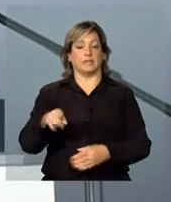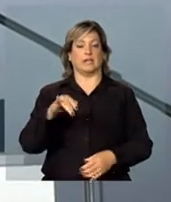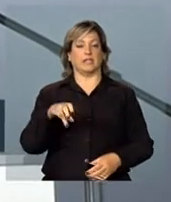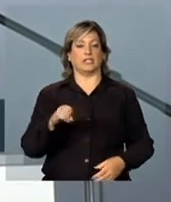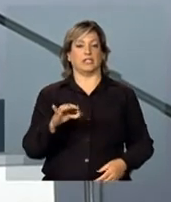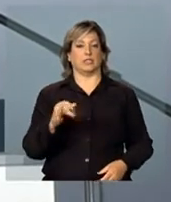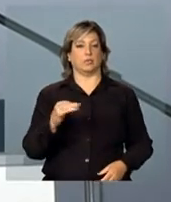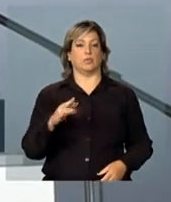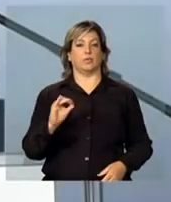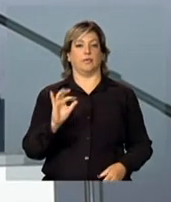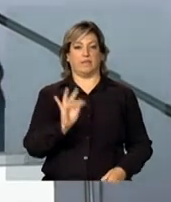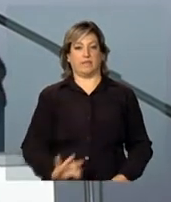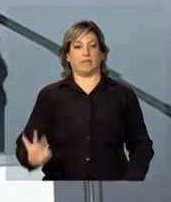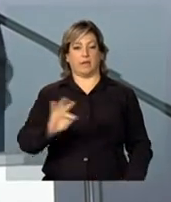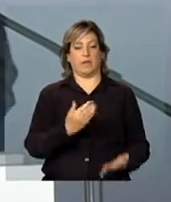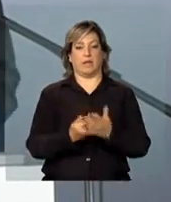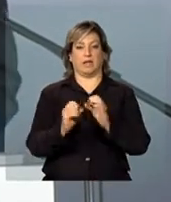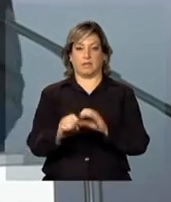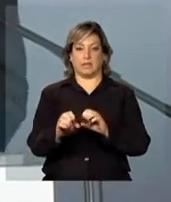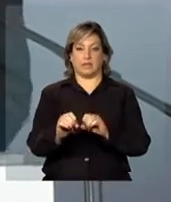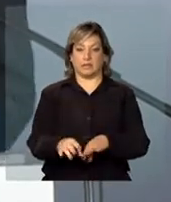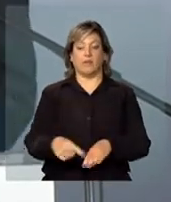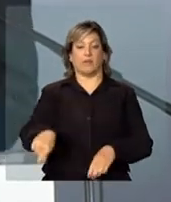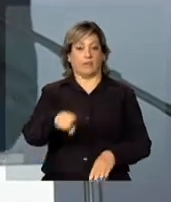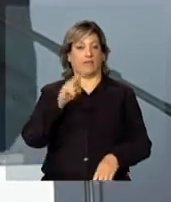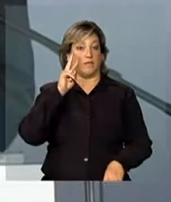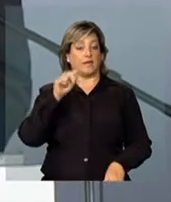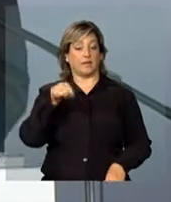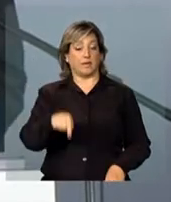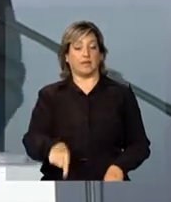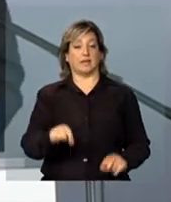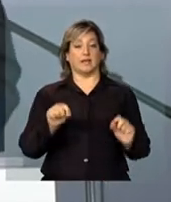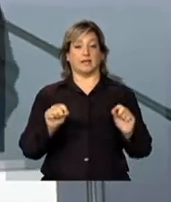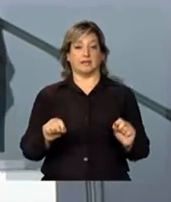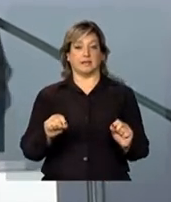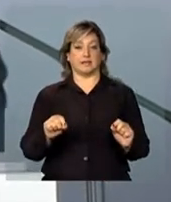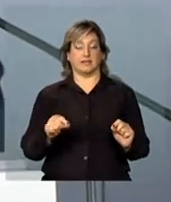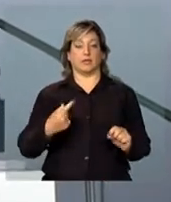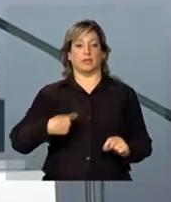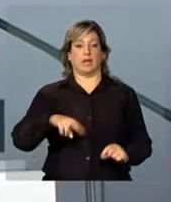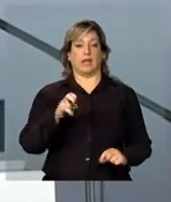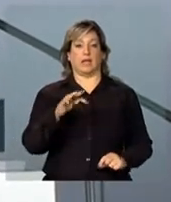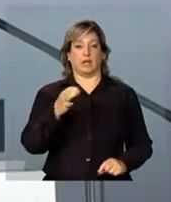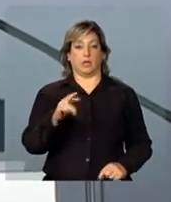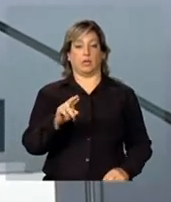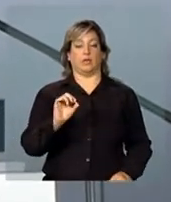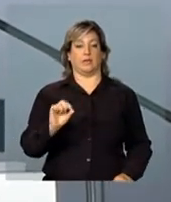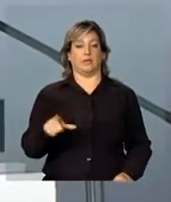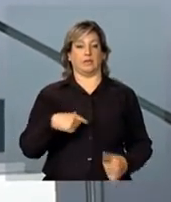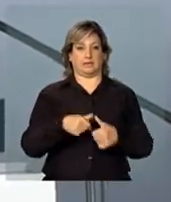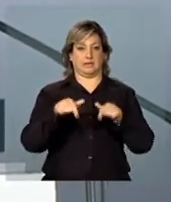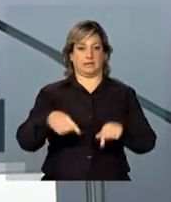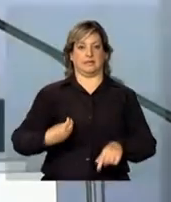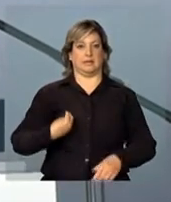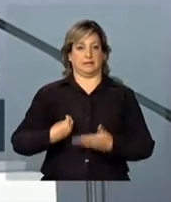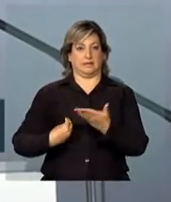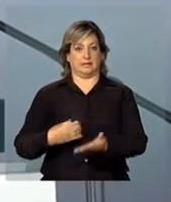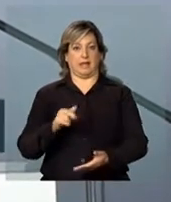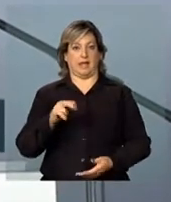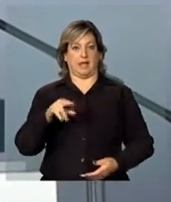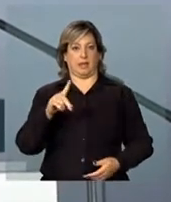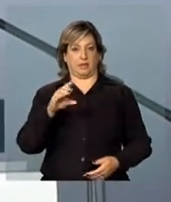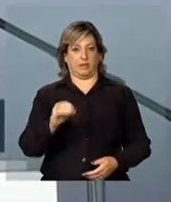Federal de Educação. Vocês viram aqui o nosso reitor, Arnaldo, presente. E